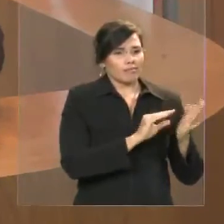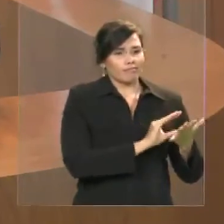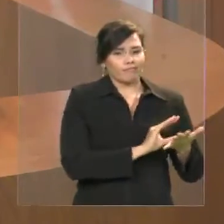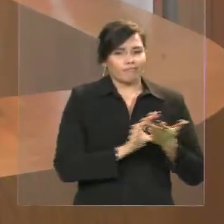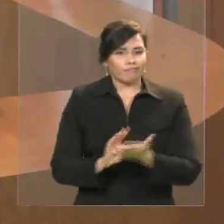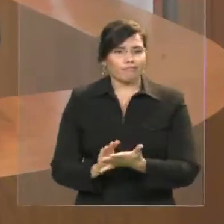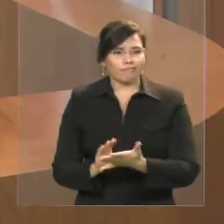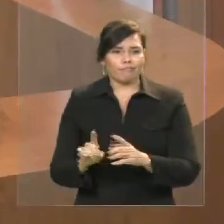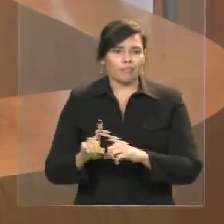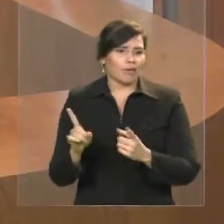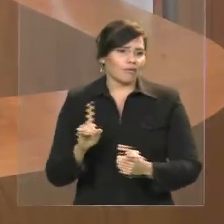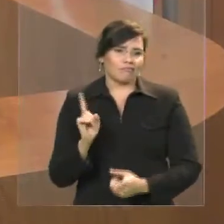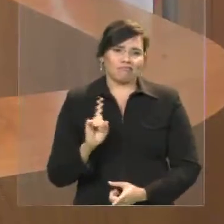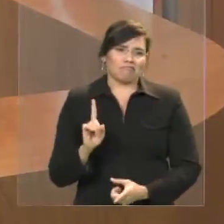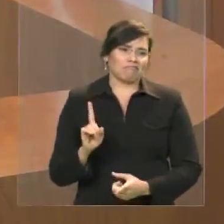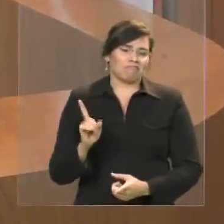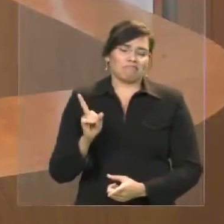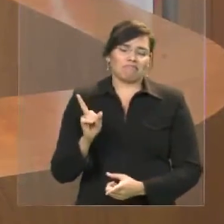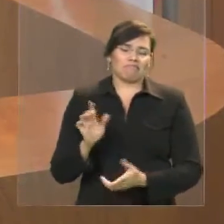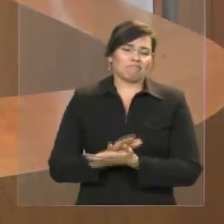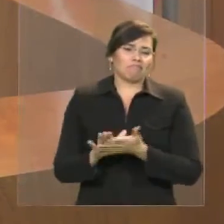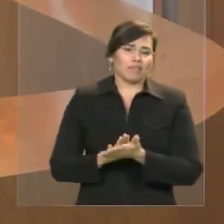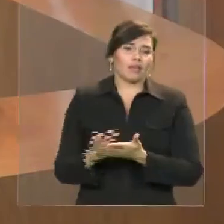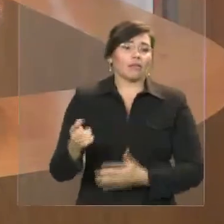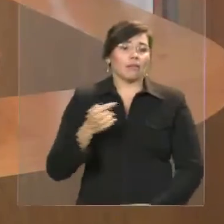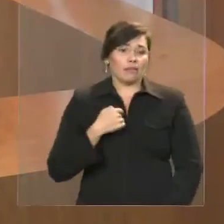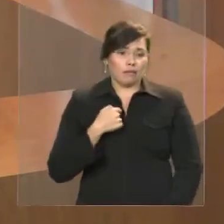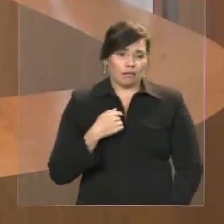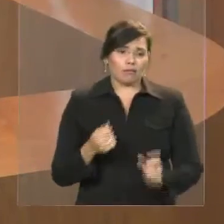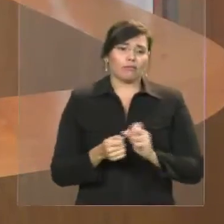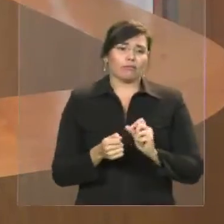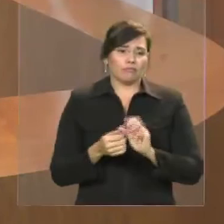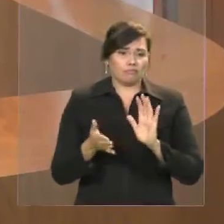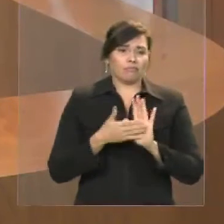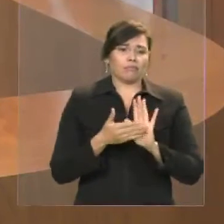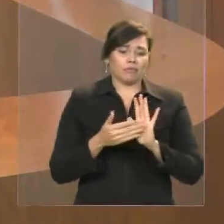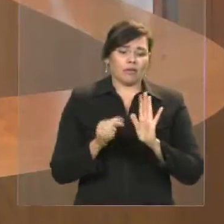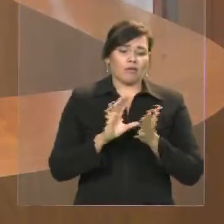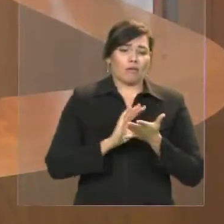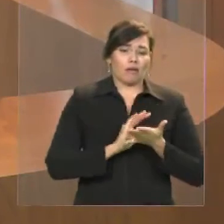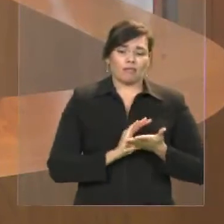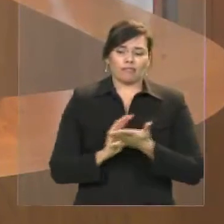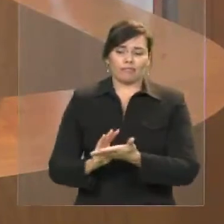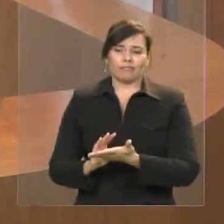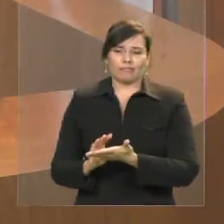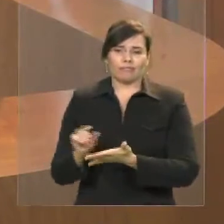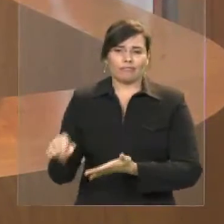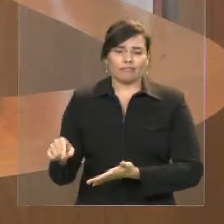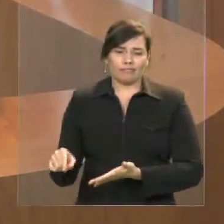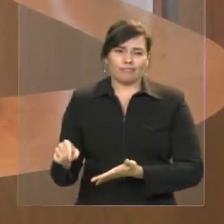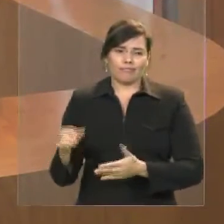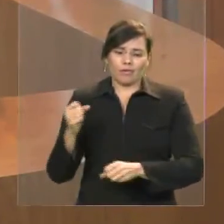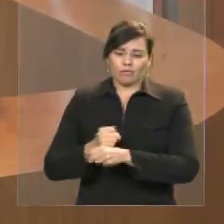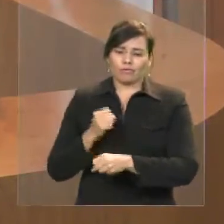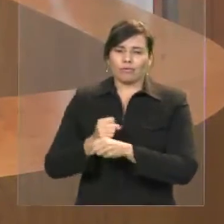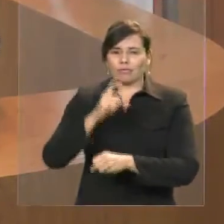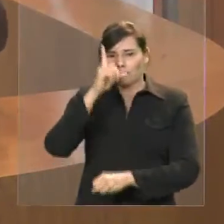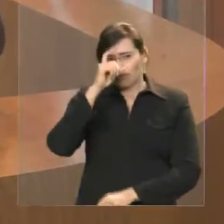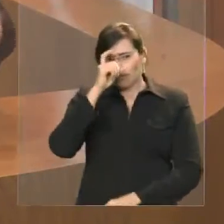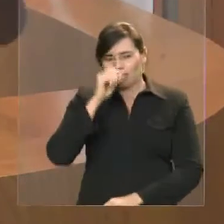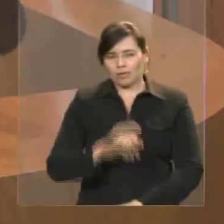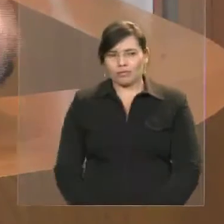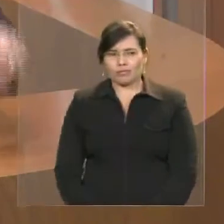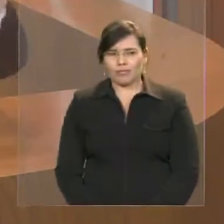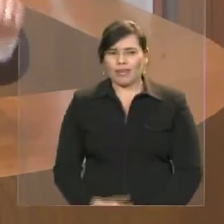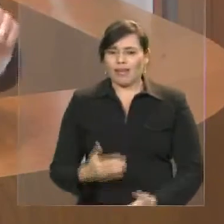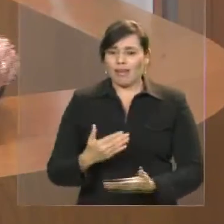de milhares de barracordenses que reclamam a falta de um hospital e que agora está em construção